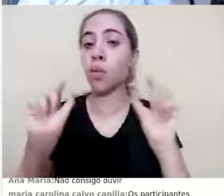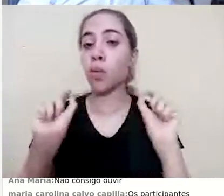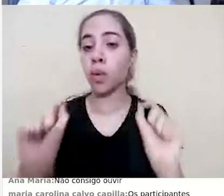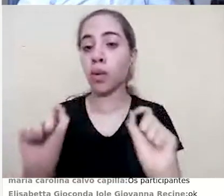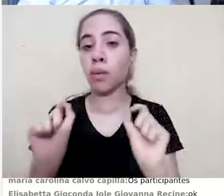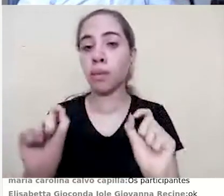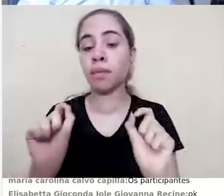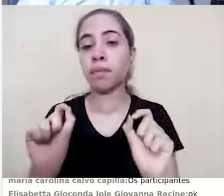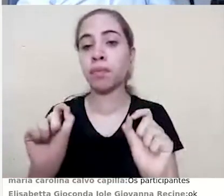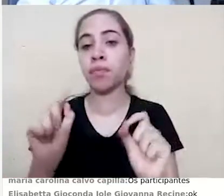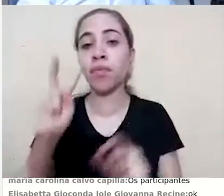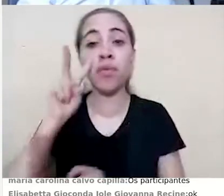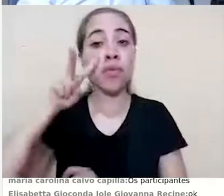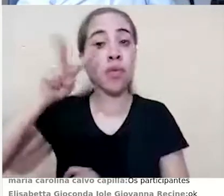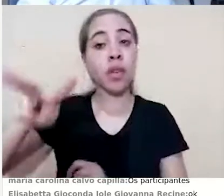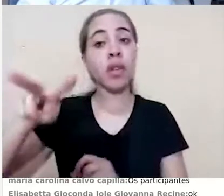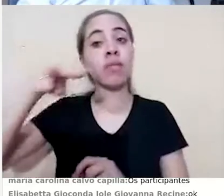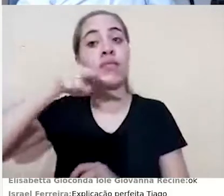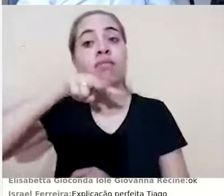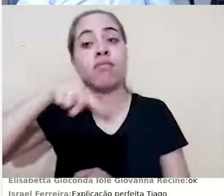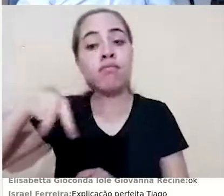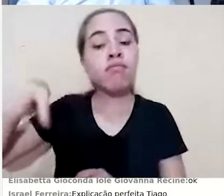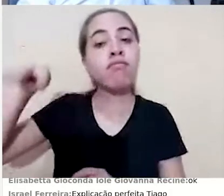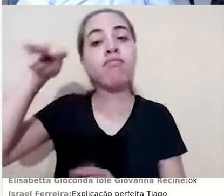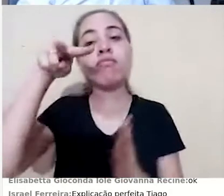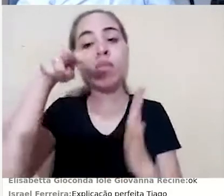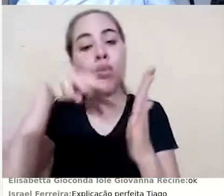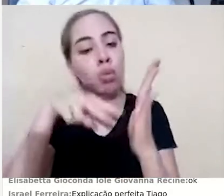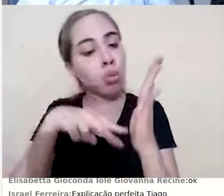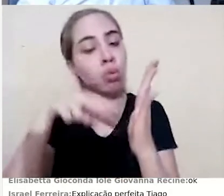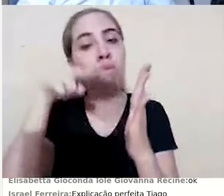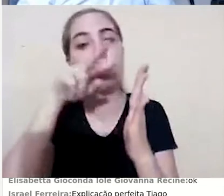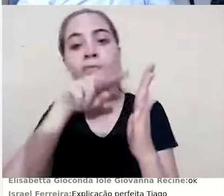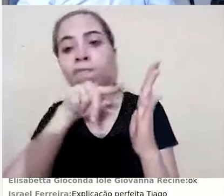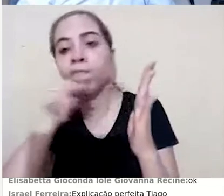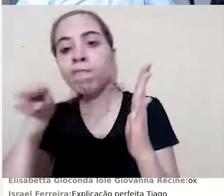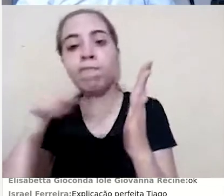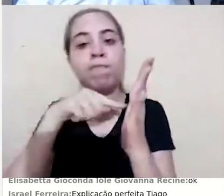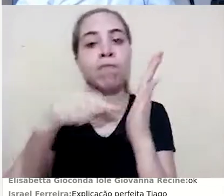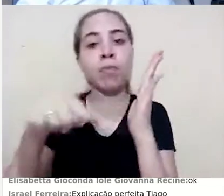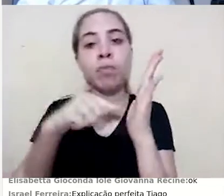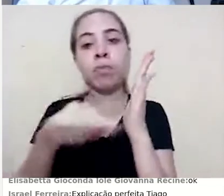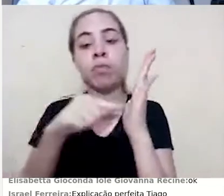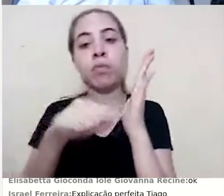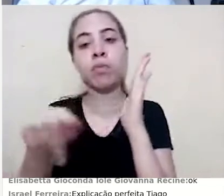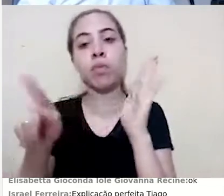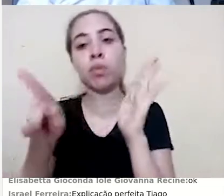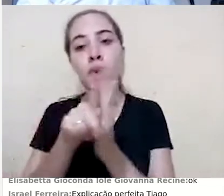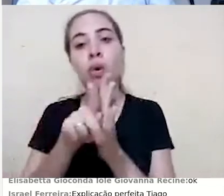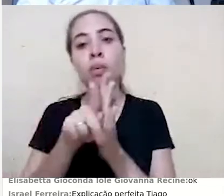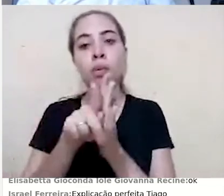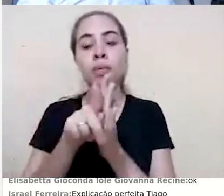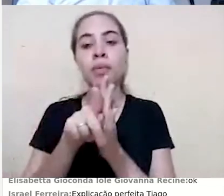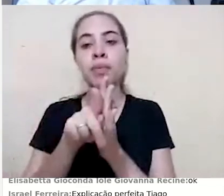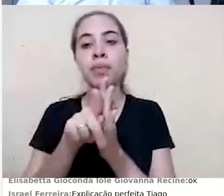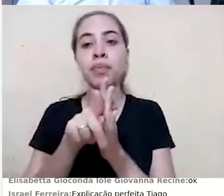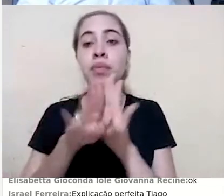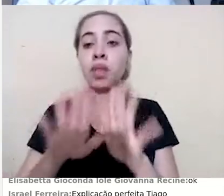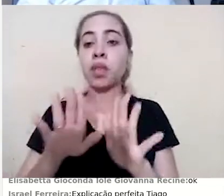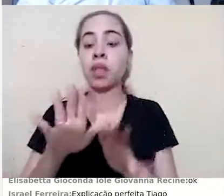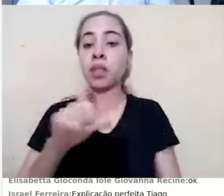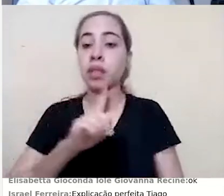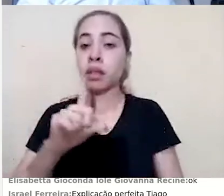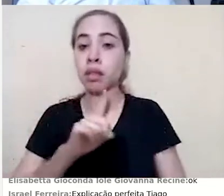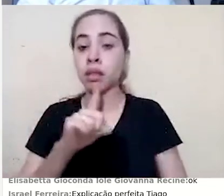navegar, utilizando as próprias barras de rolagem do navegador. Para gerar